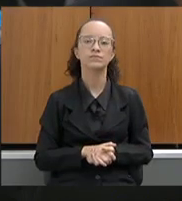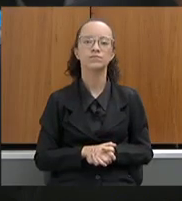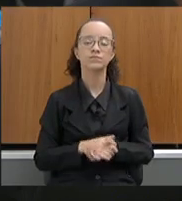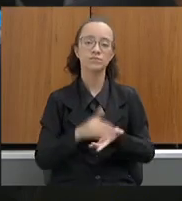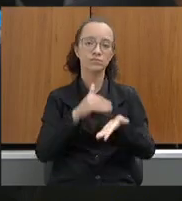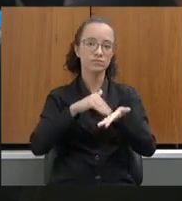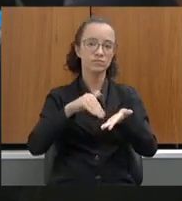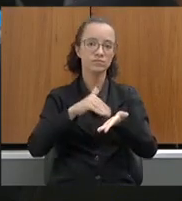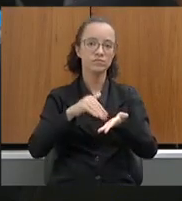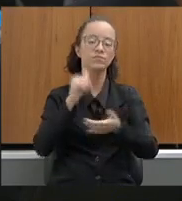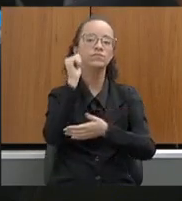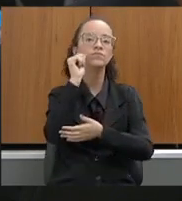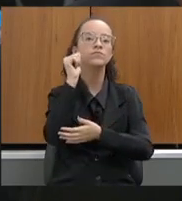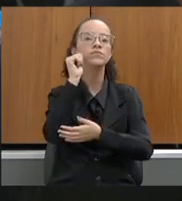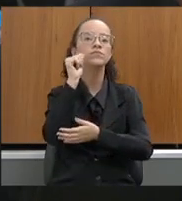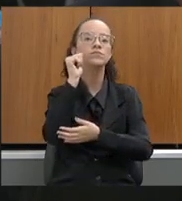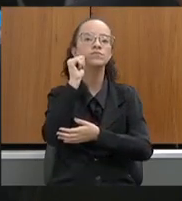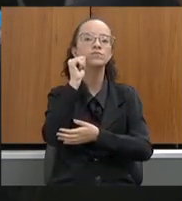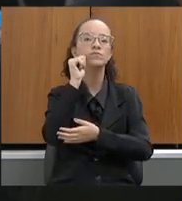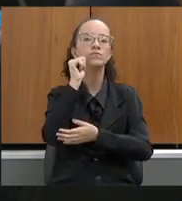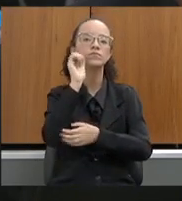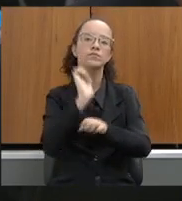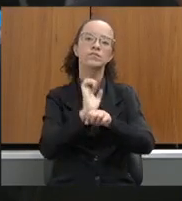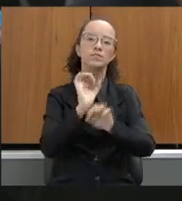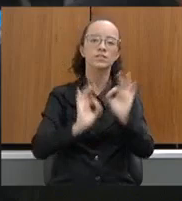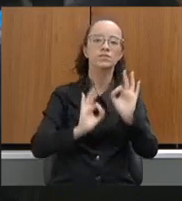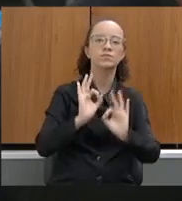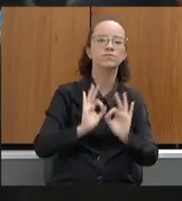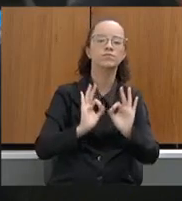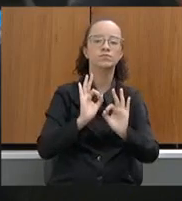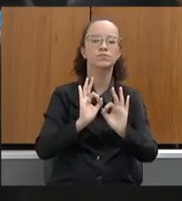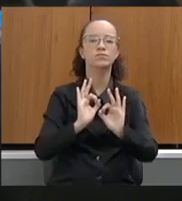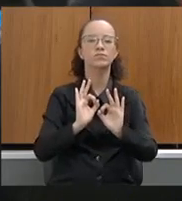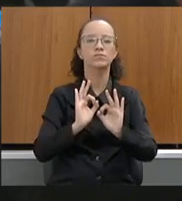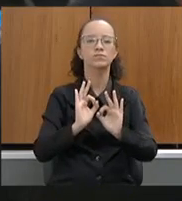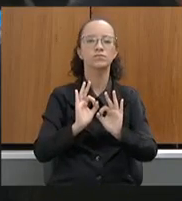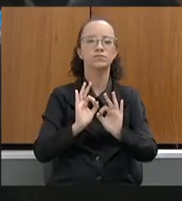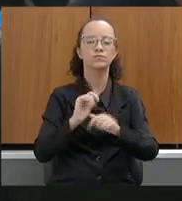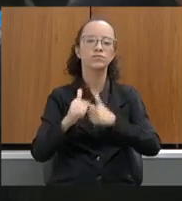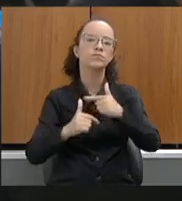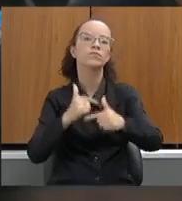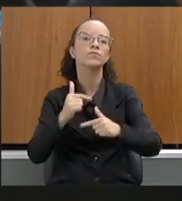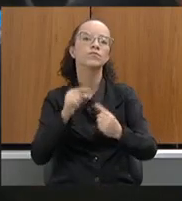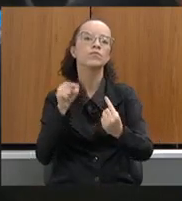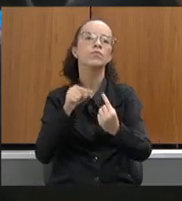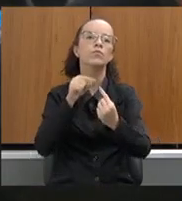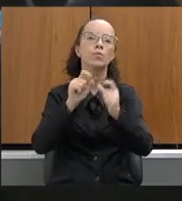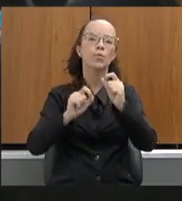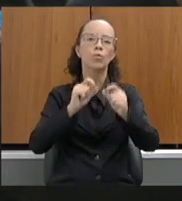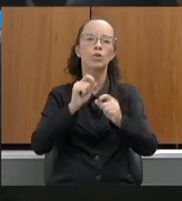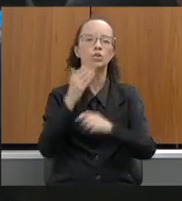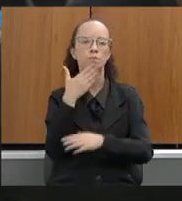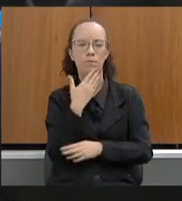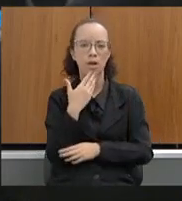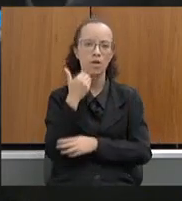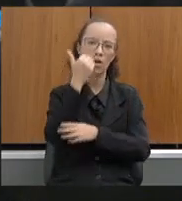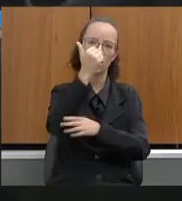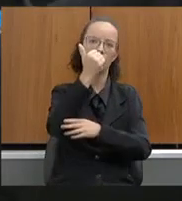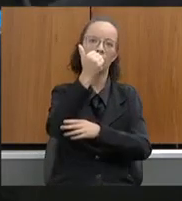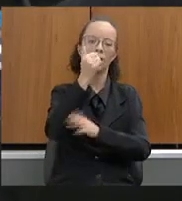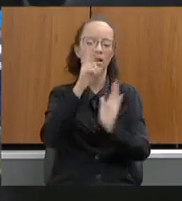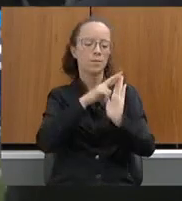da Secretaria de Estado de Planejamento e Gestão Constante do Expediente referente ao processo de otimização da